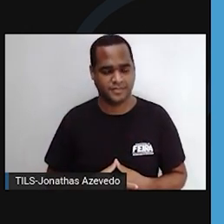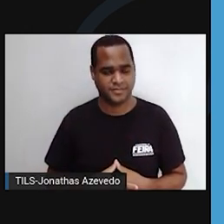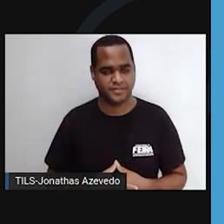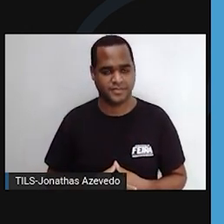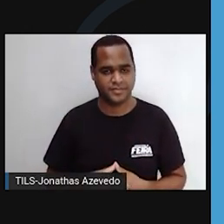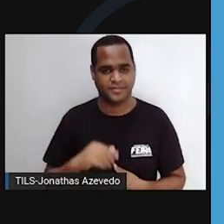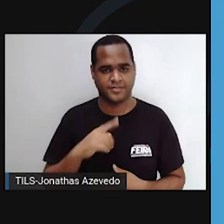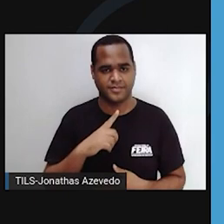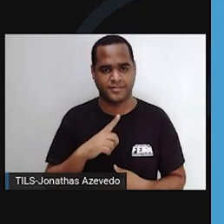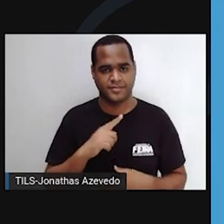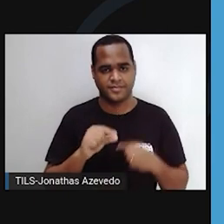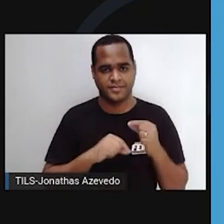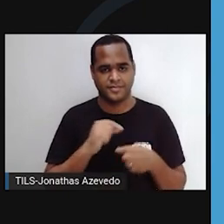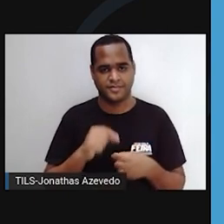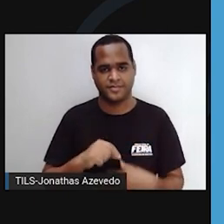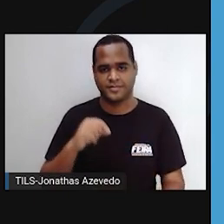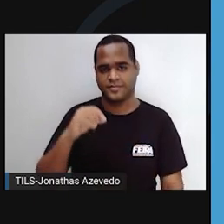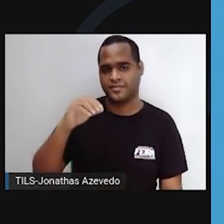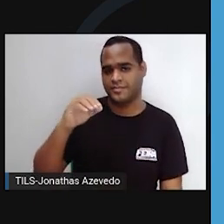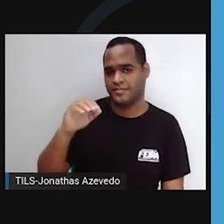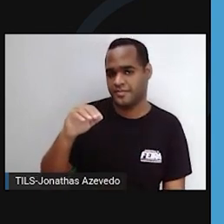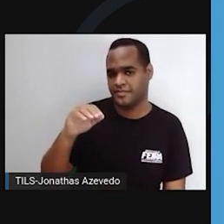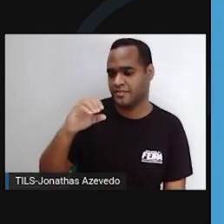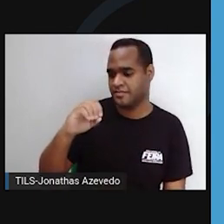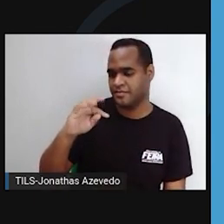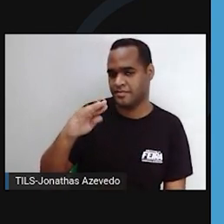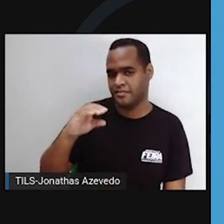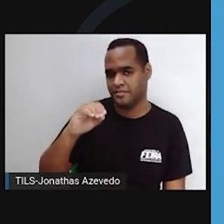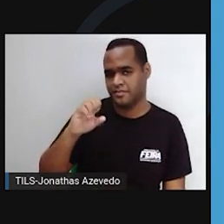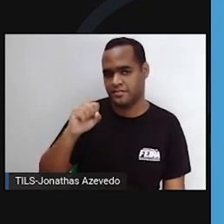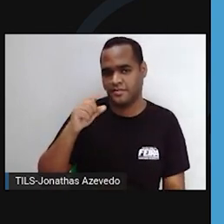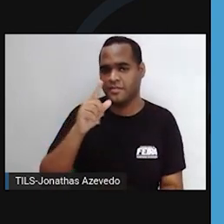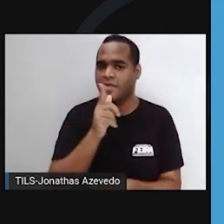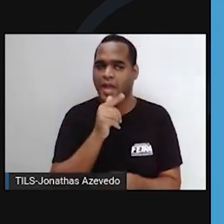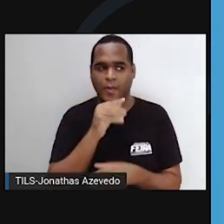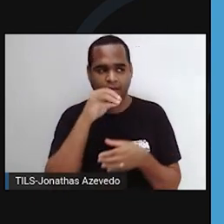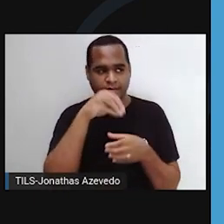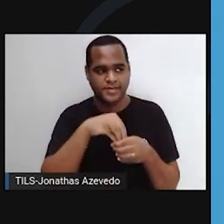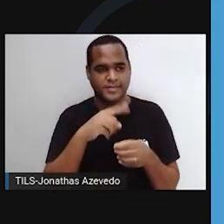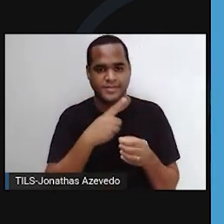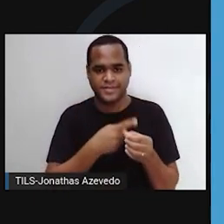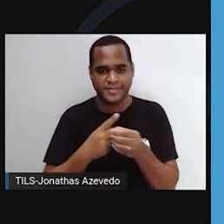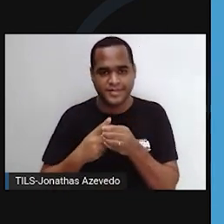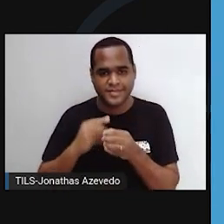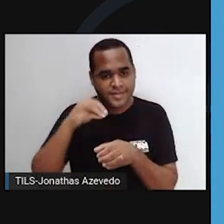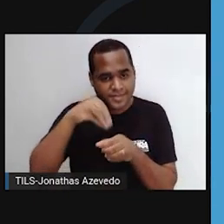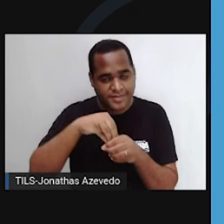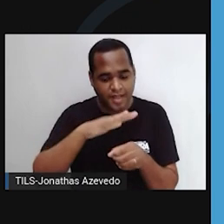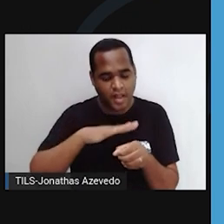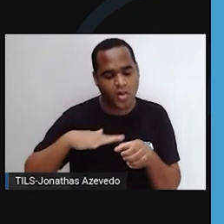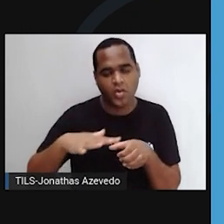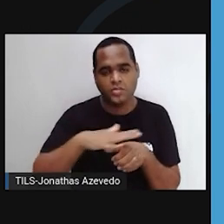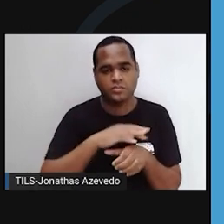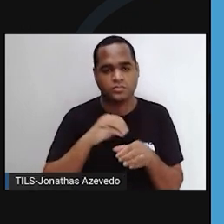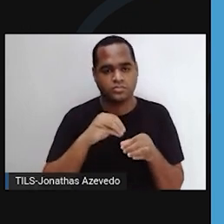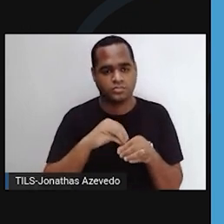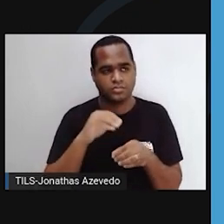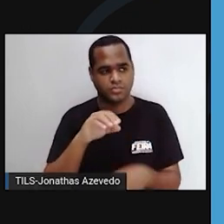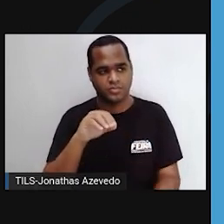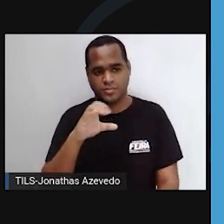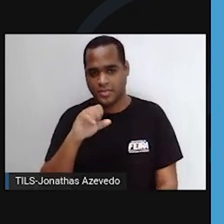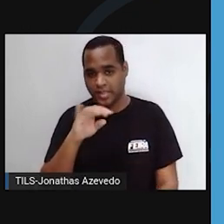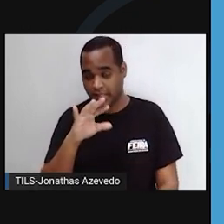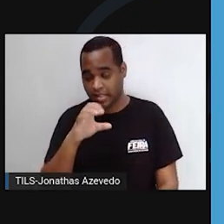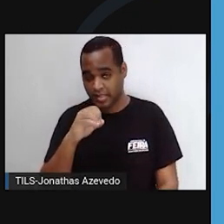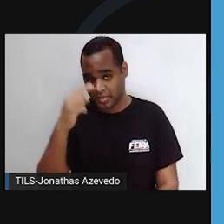Citosol. É um líquido presente no interior das células dos seres vivos. É a parte solúvel do citoplasma. Ele